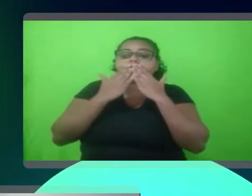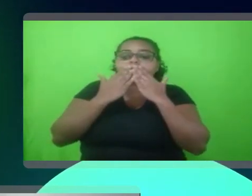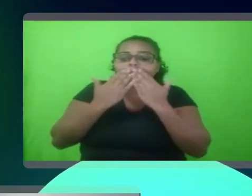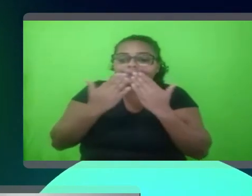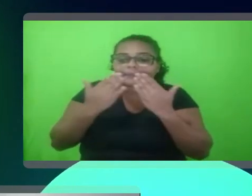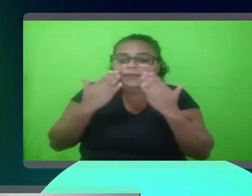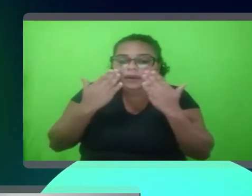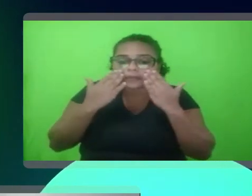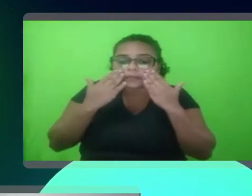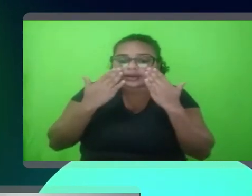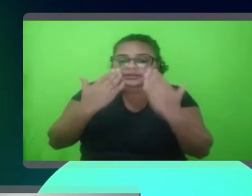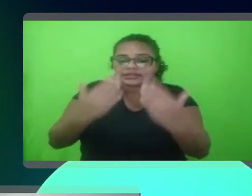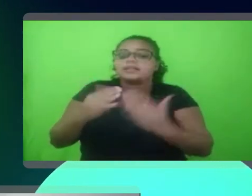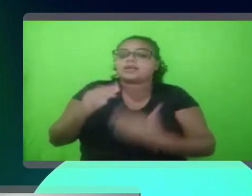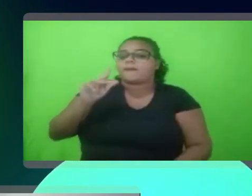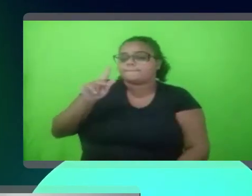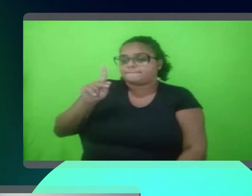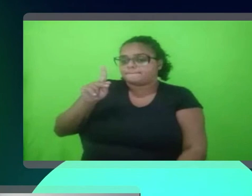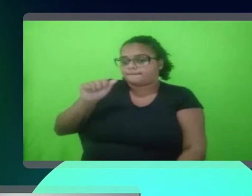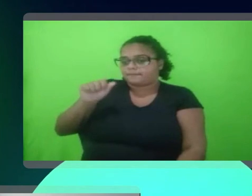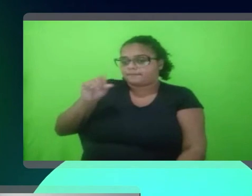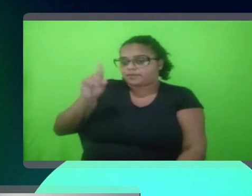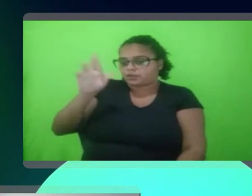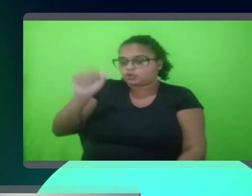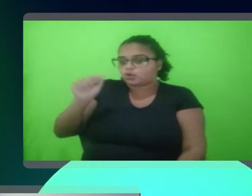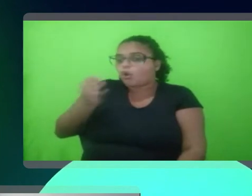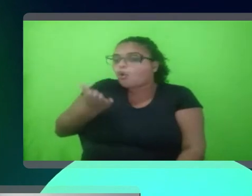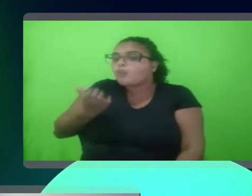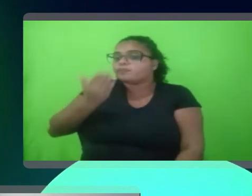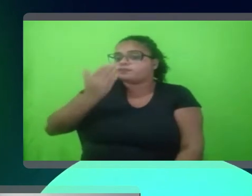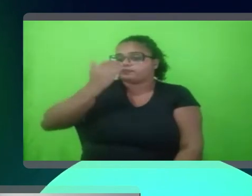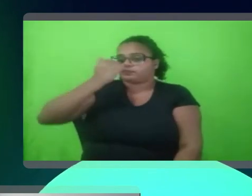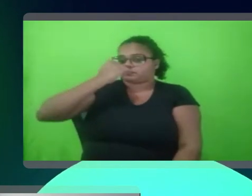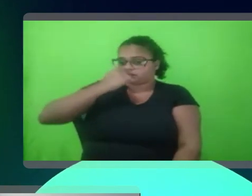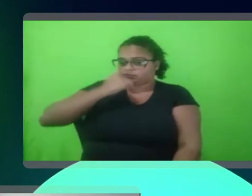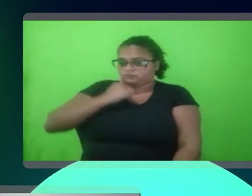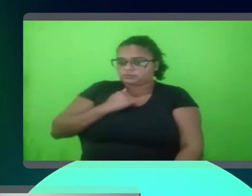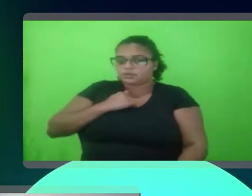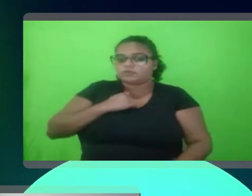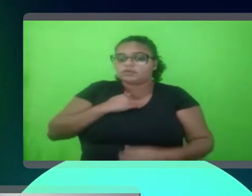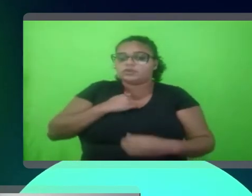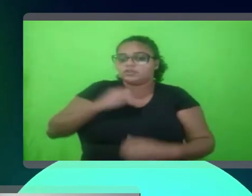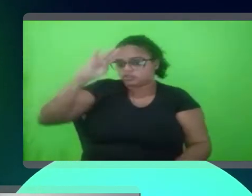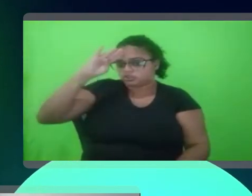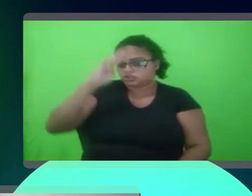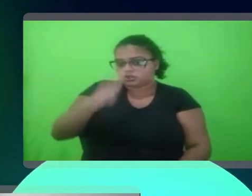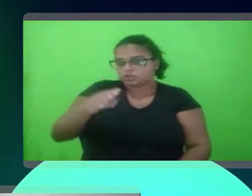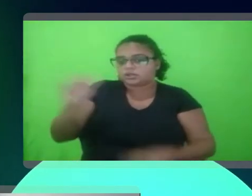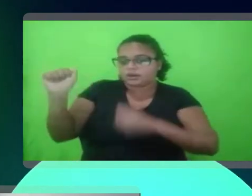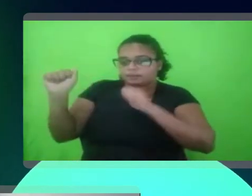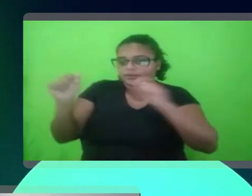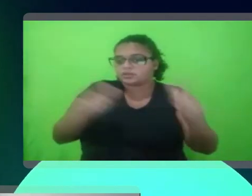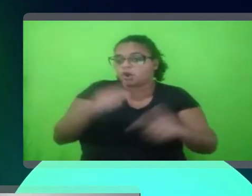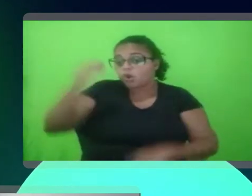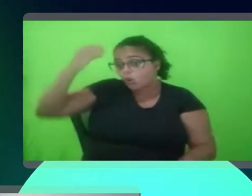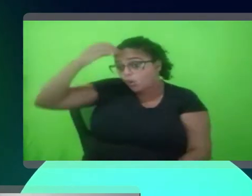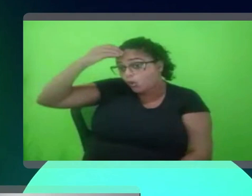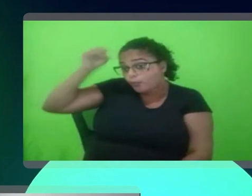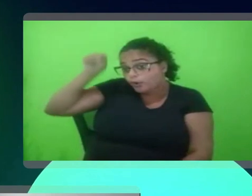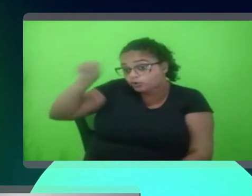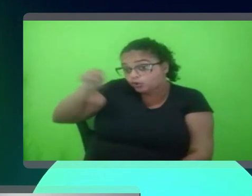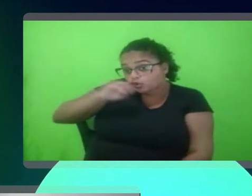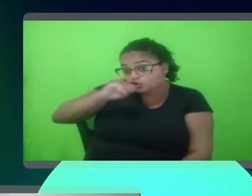Pedro e me comeram, passaram direto para a apresentação dele. Qualquer coisa, culpa o João.